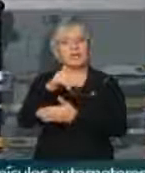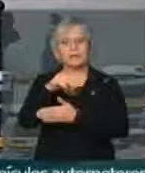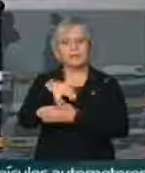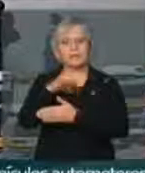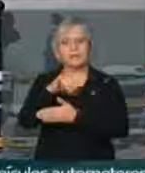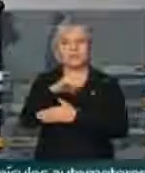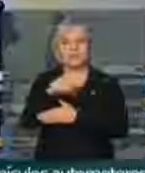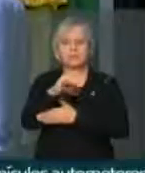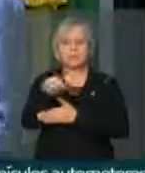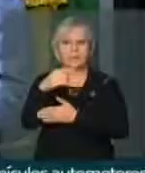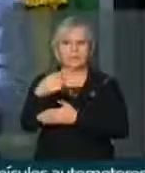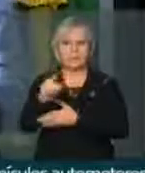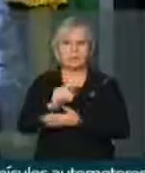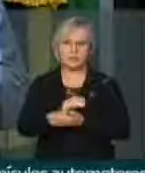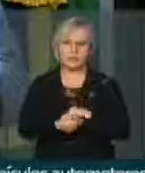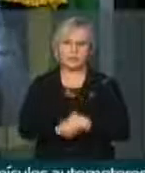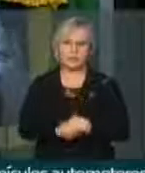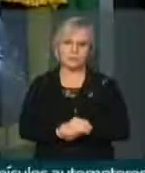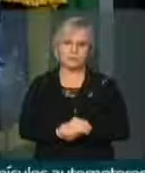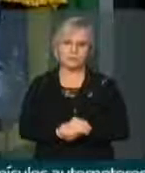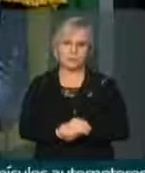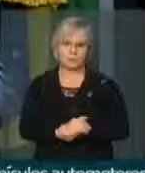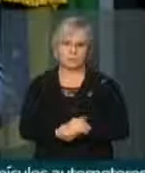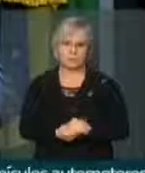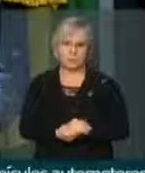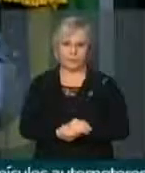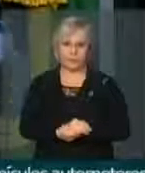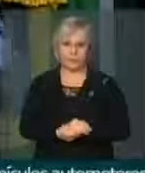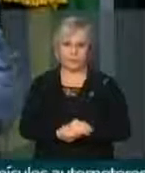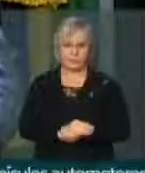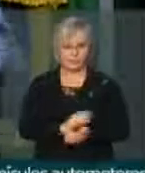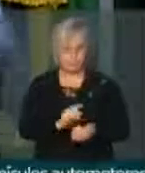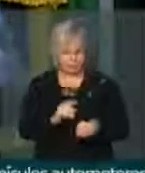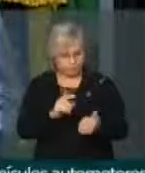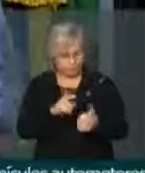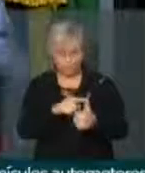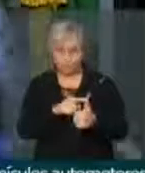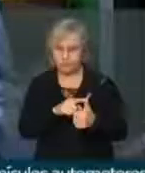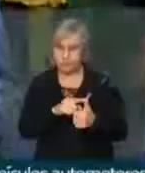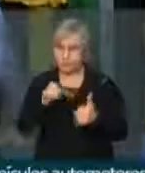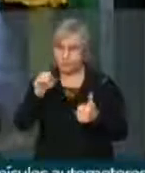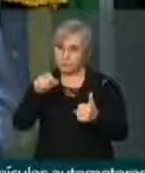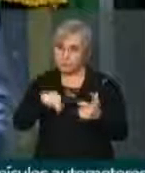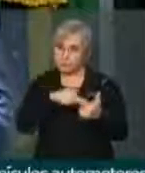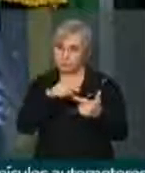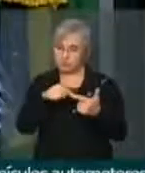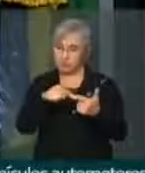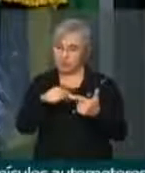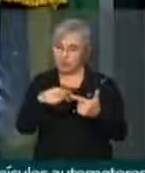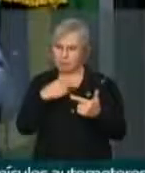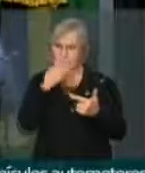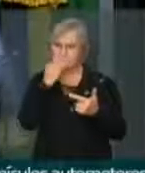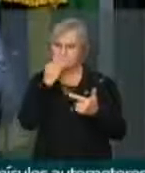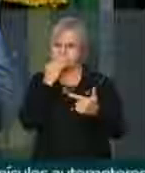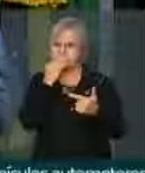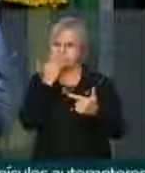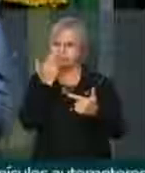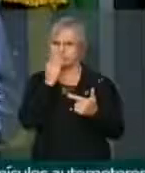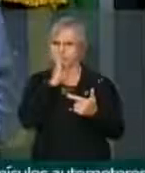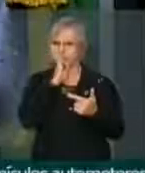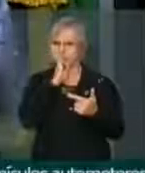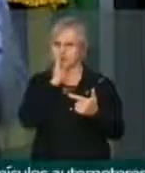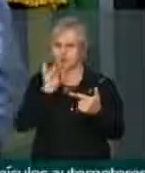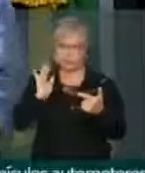A amnistia é apenas o primeiro passo, mas nós não podemos ficar calados. Afinal de